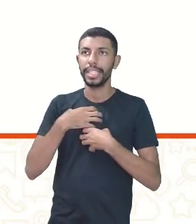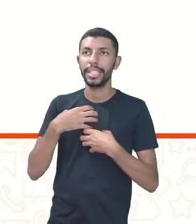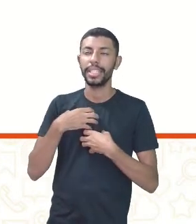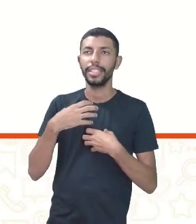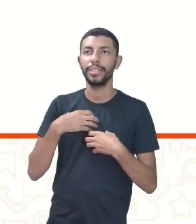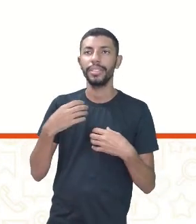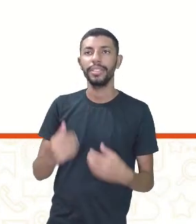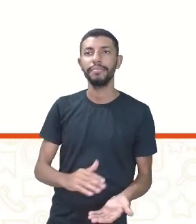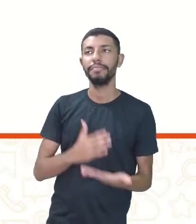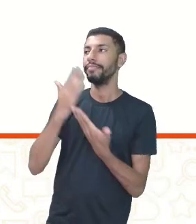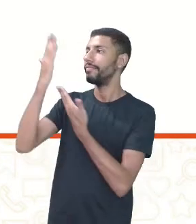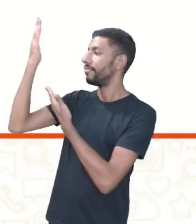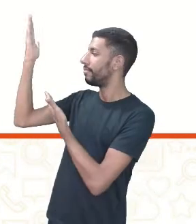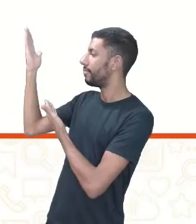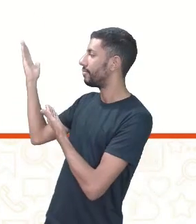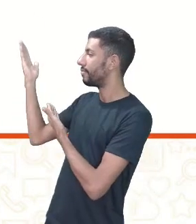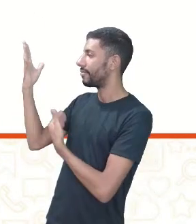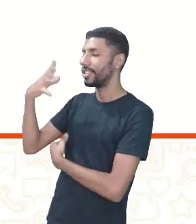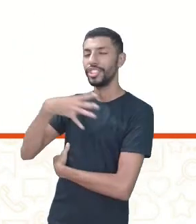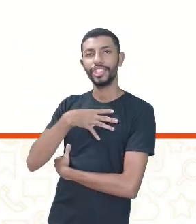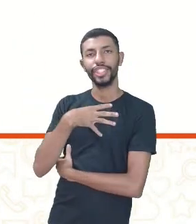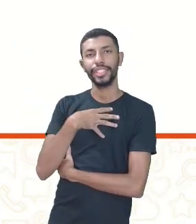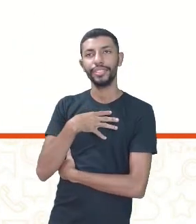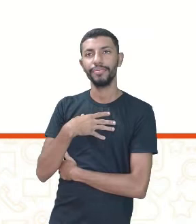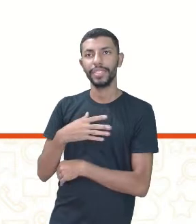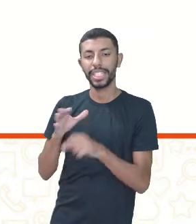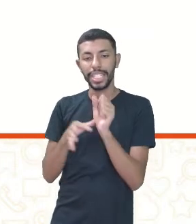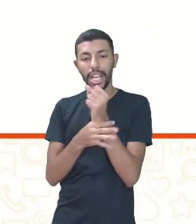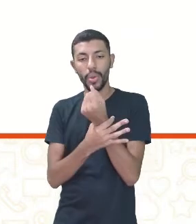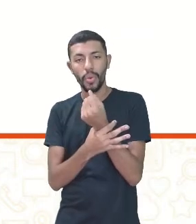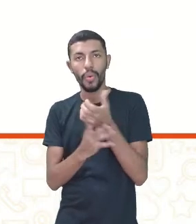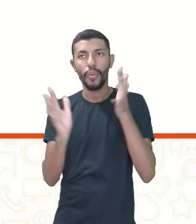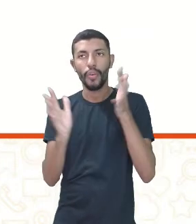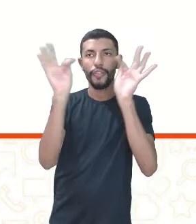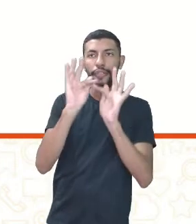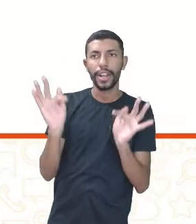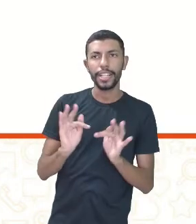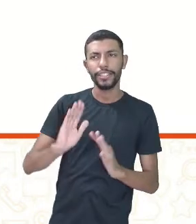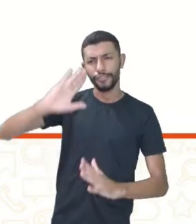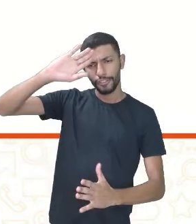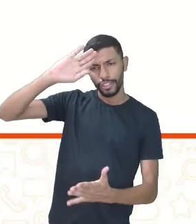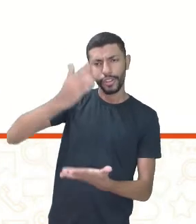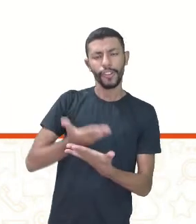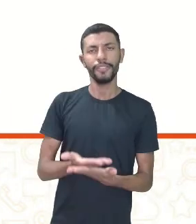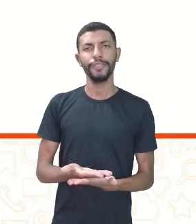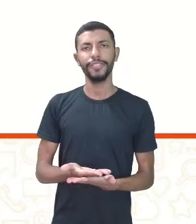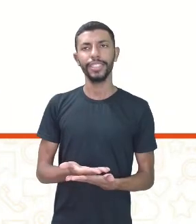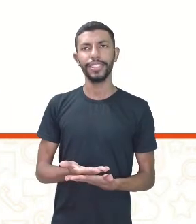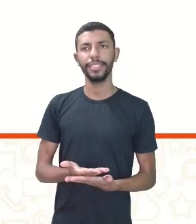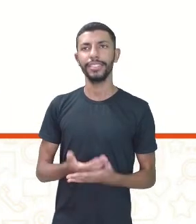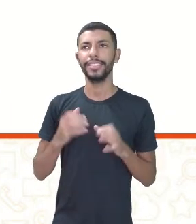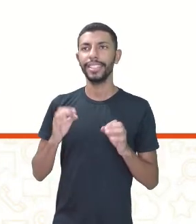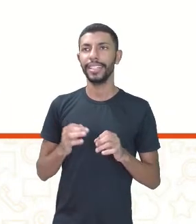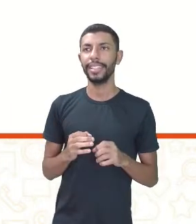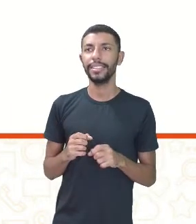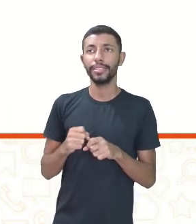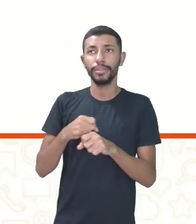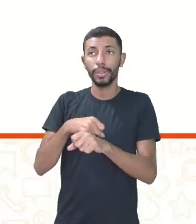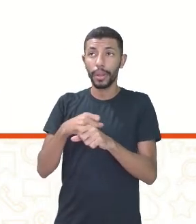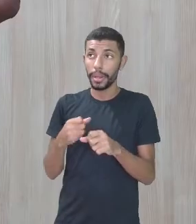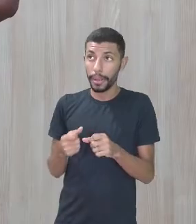maneira. Aqui, olha, seguros, felizes, confiantes, mesmo que as